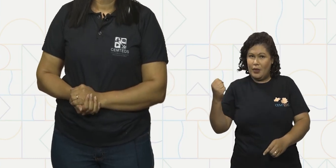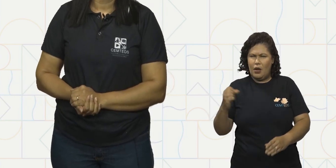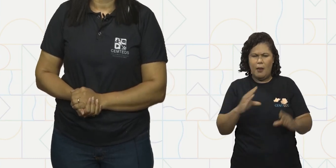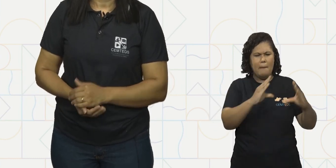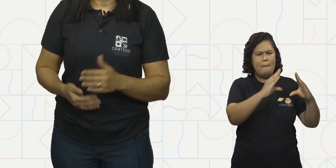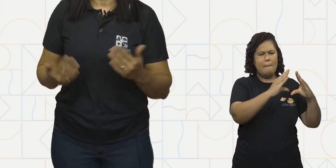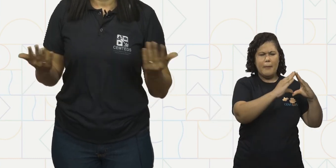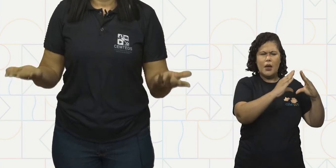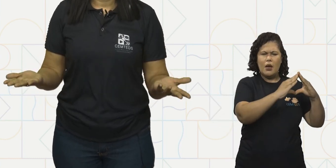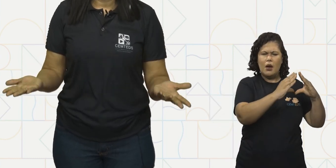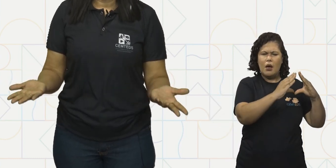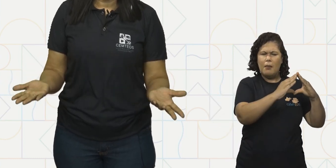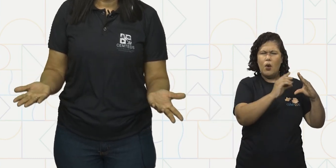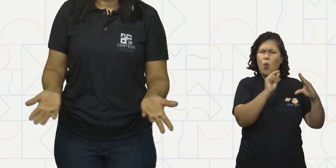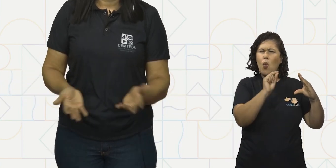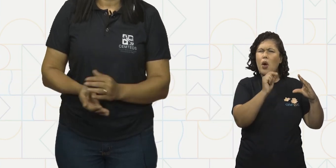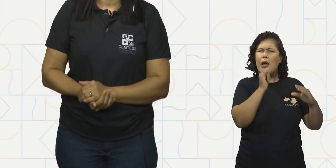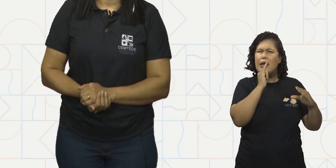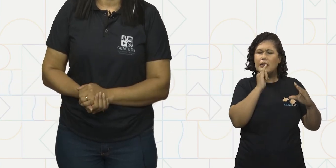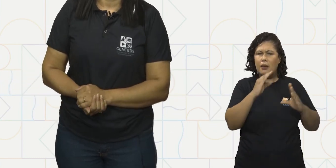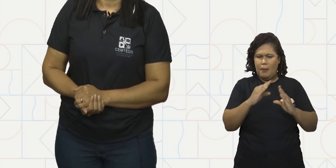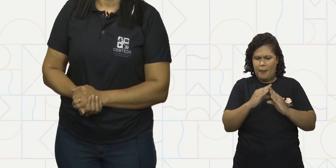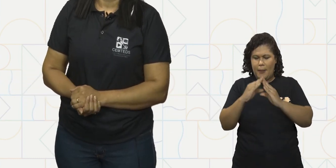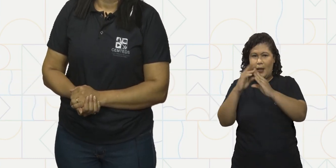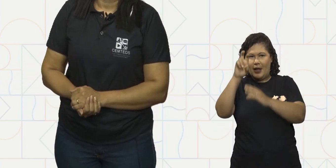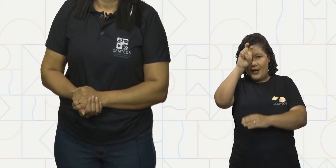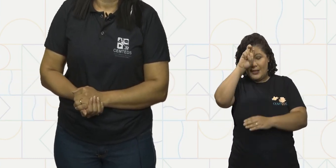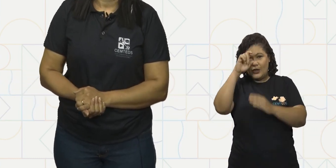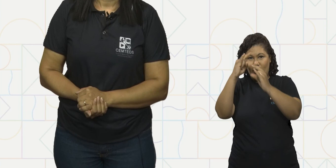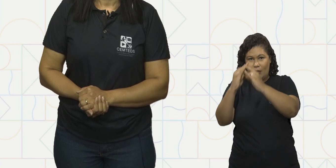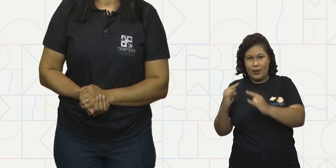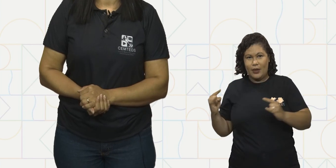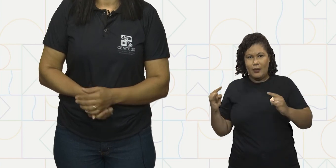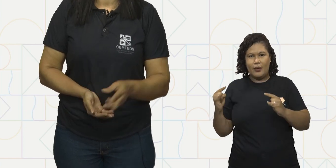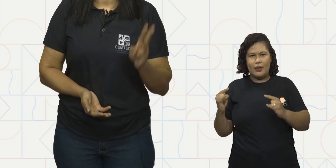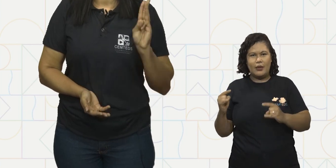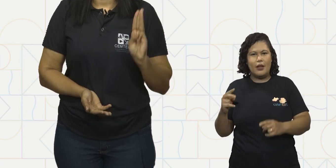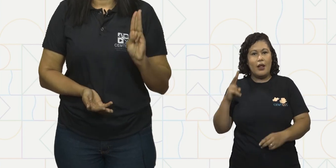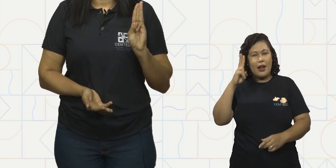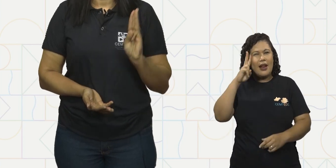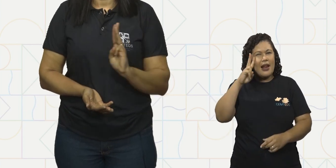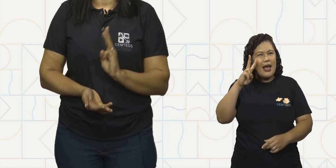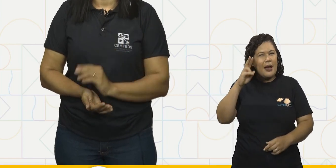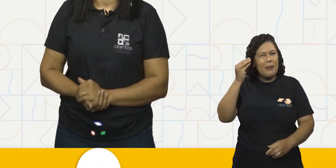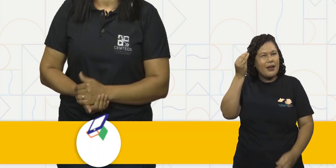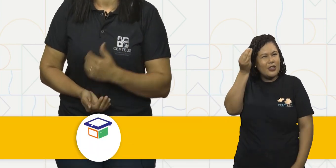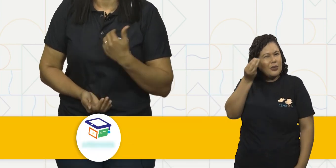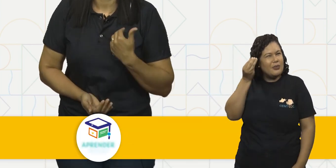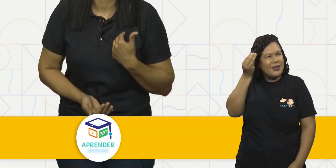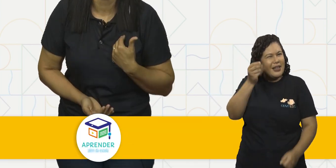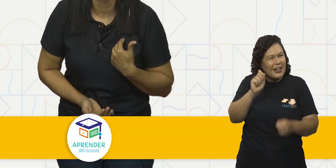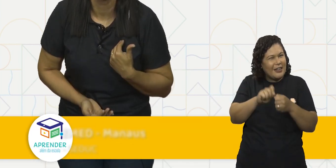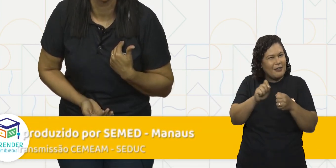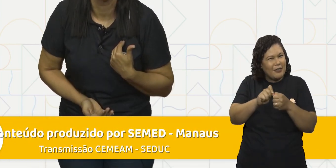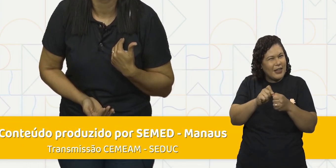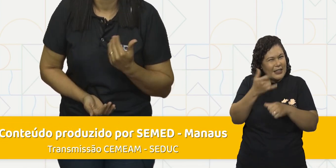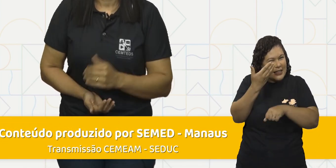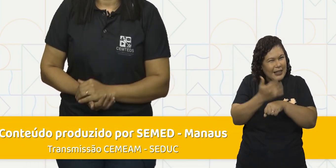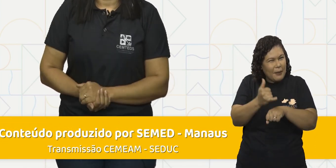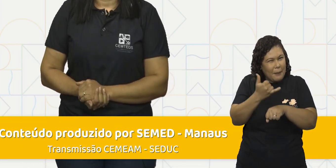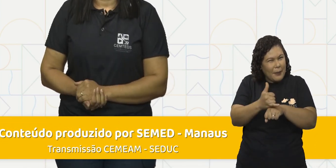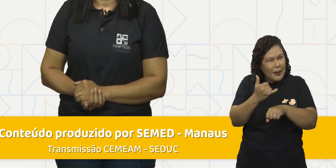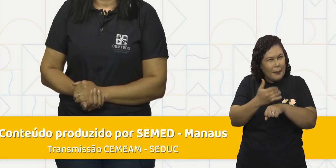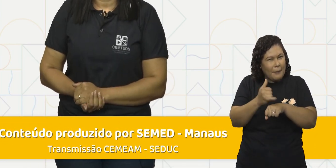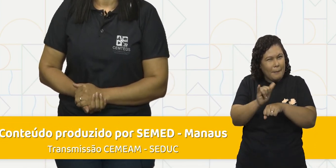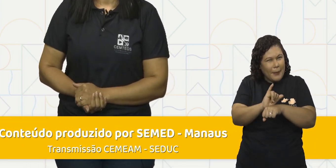pirâmide as pirâmides do Egito e uma cabana fizemos três experimentos que eu amei